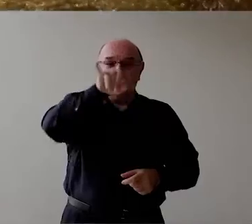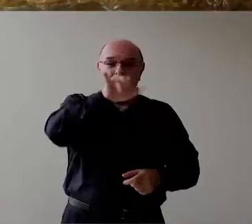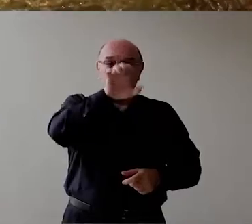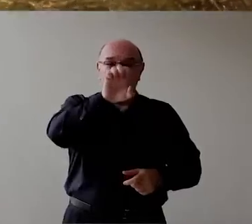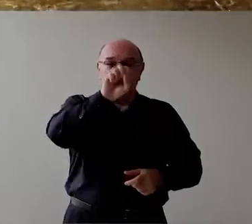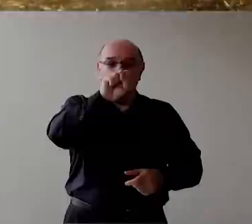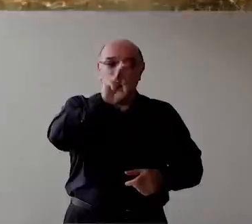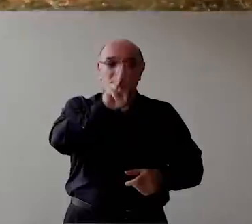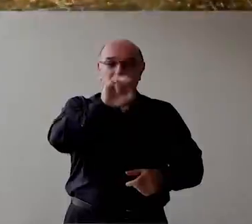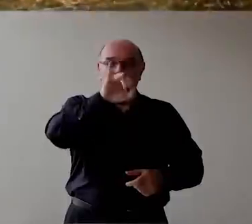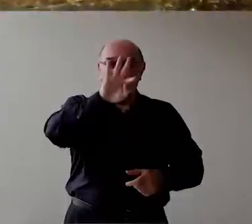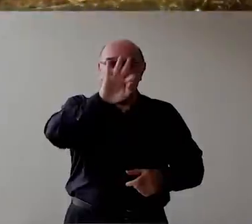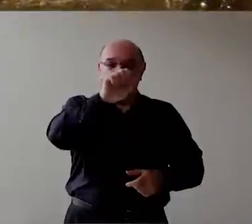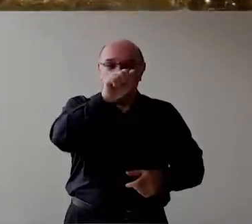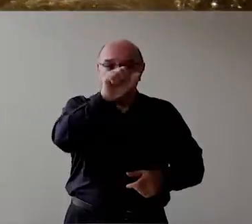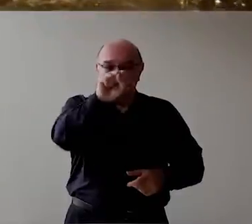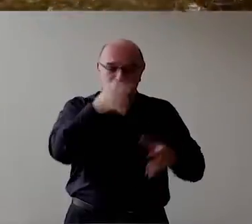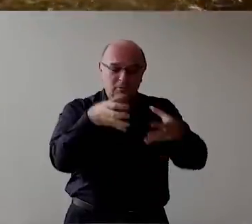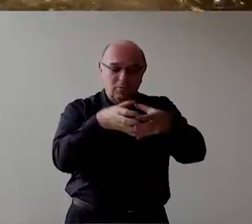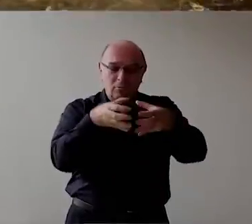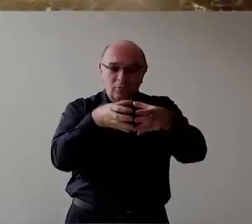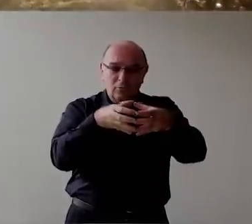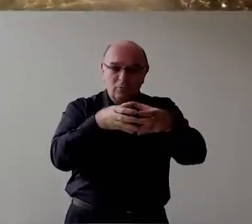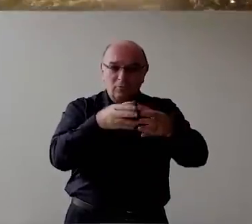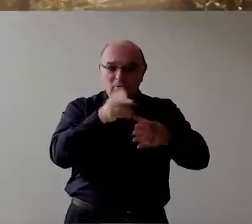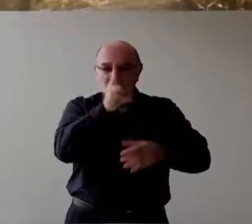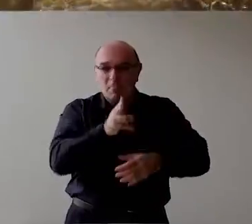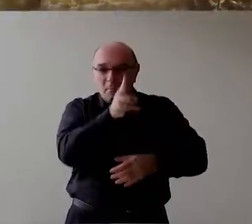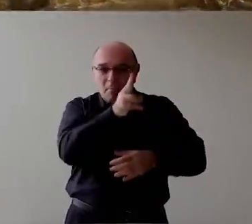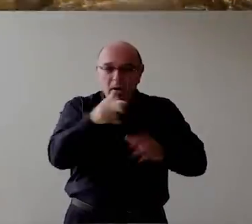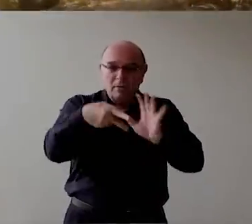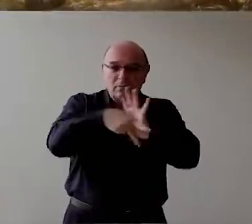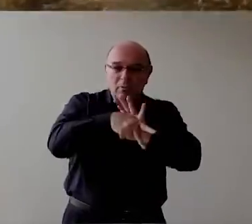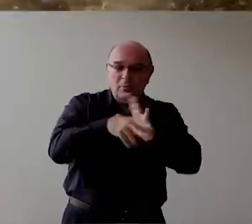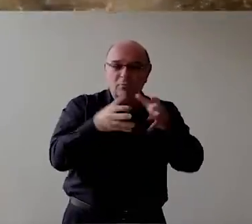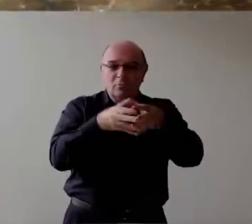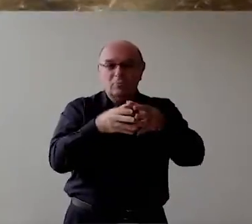contorno Que essa fazenda Foi Era a fazenda De um